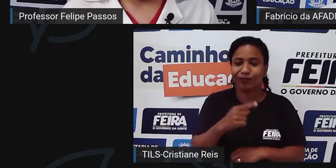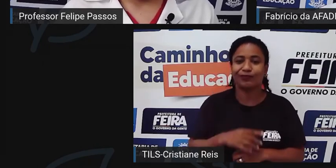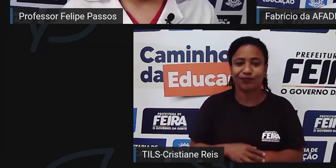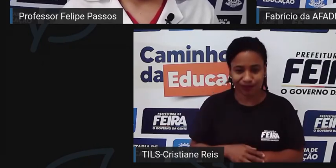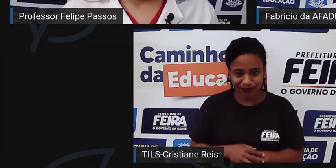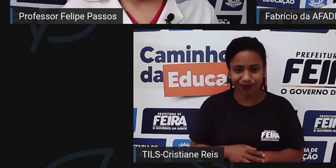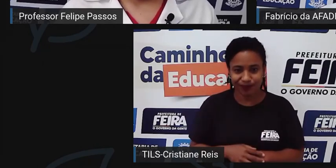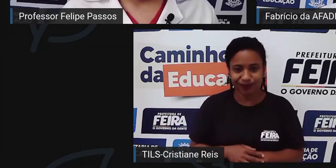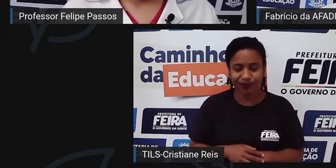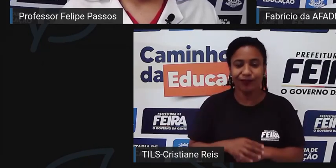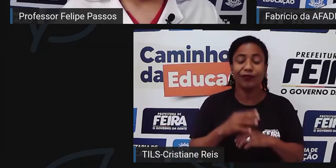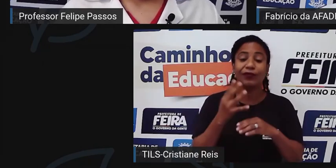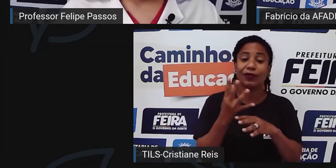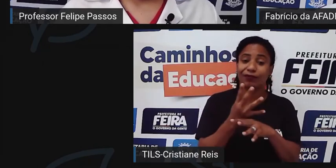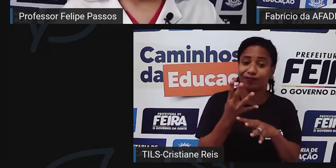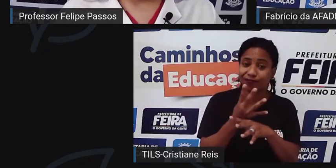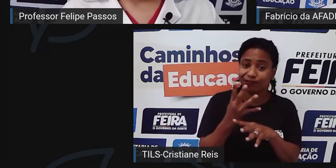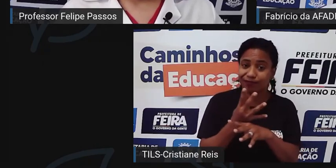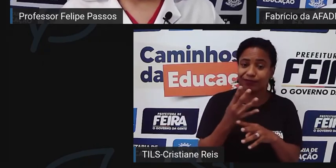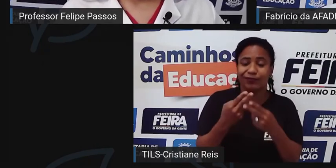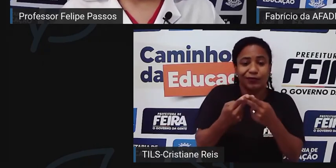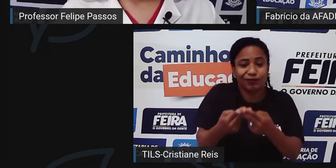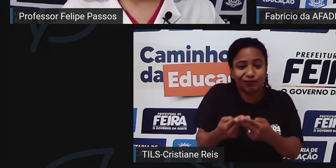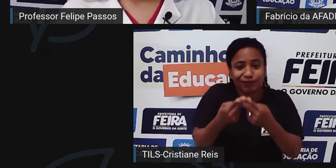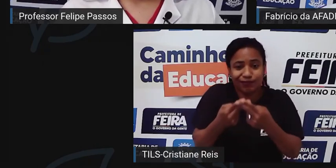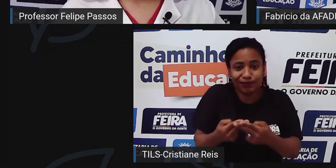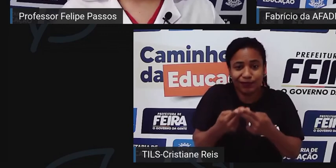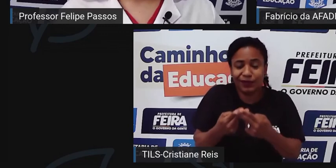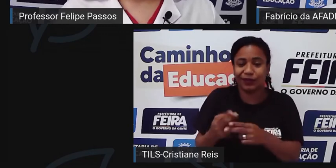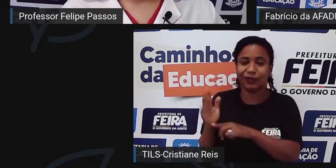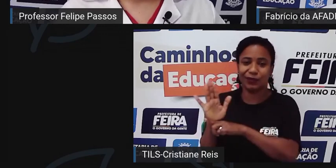suportar sozinho e precisa do apoio de todos vocês.